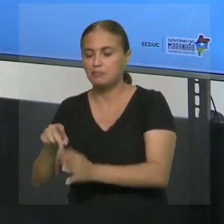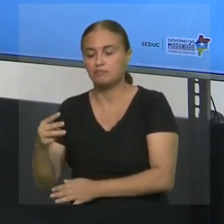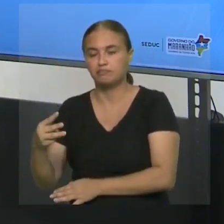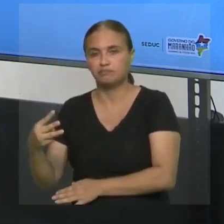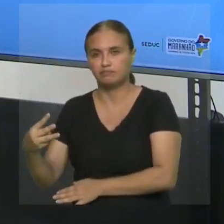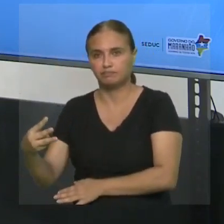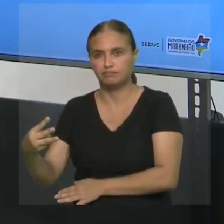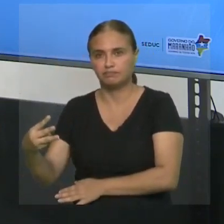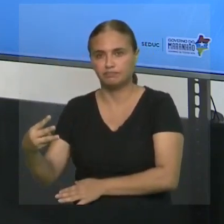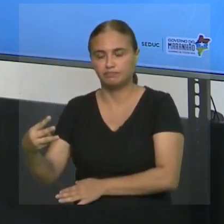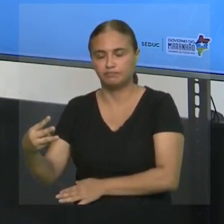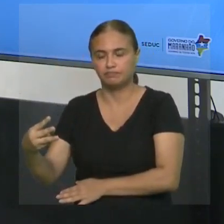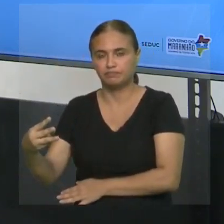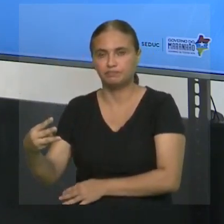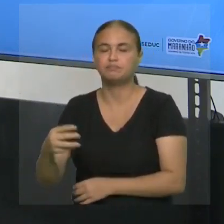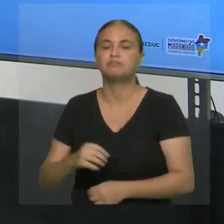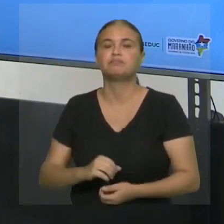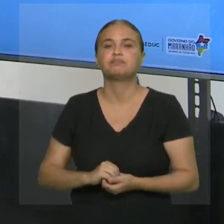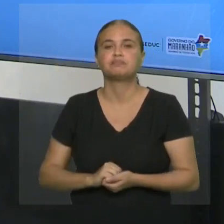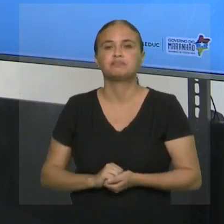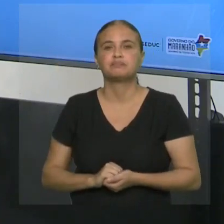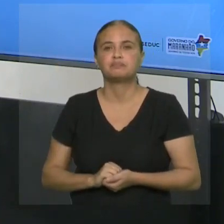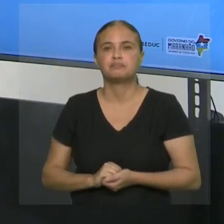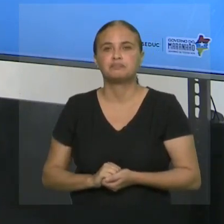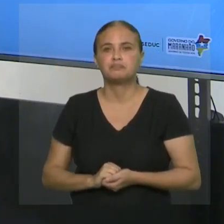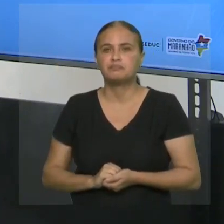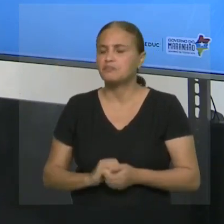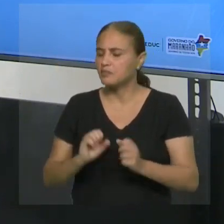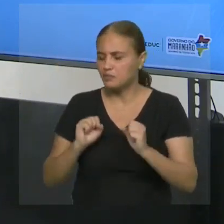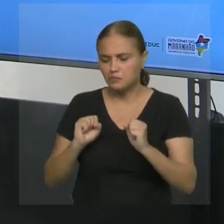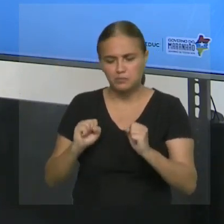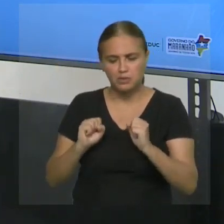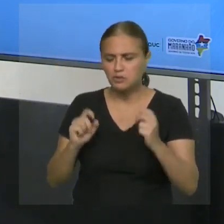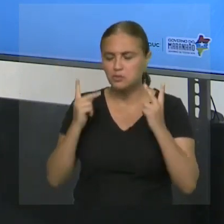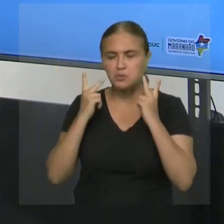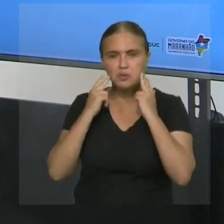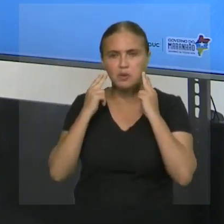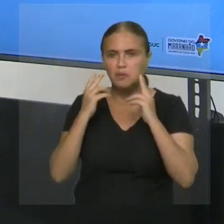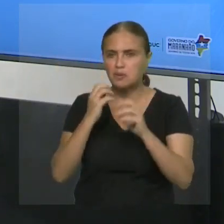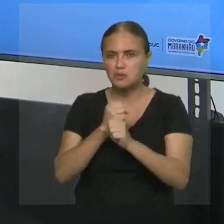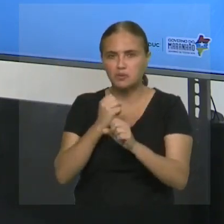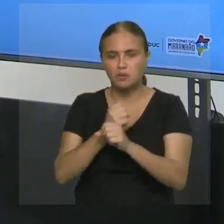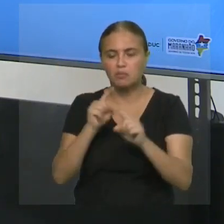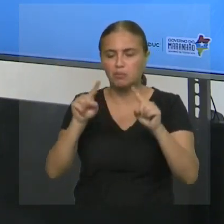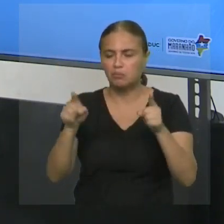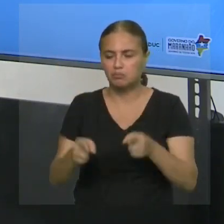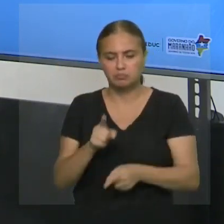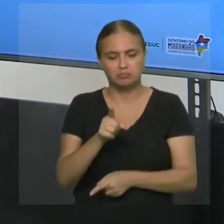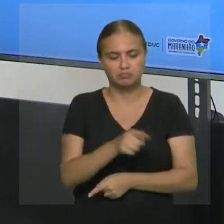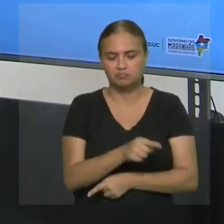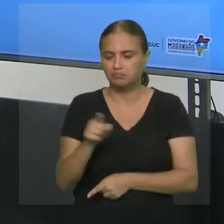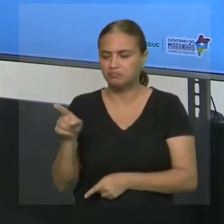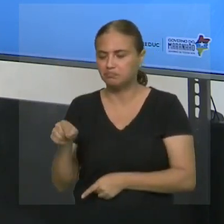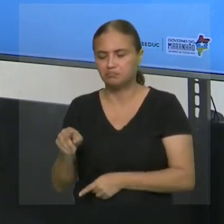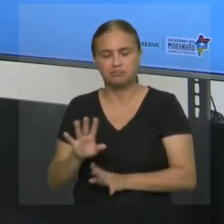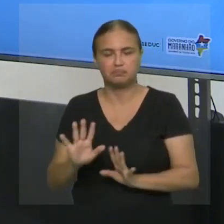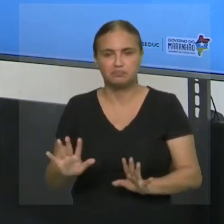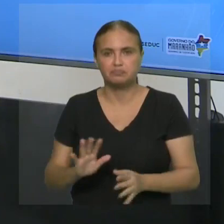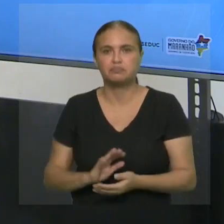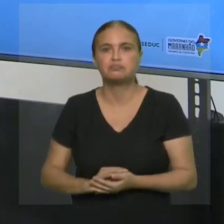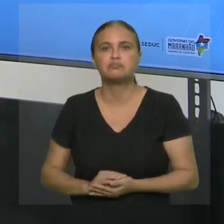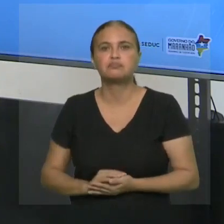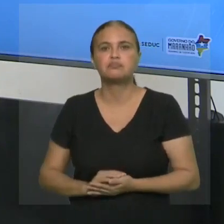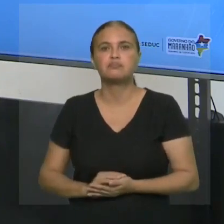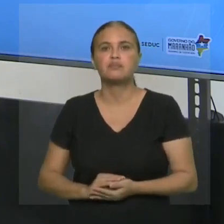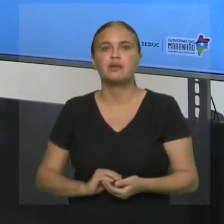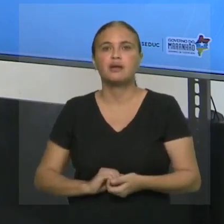5 menos 2, 3. Então, sem parênteses, continua a mesma coisa. Outro exemplo. Menos